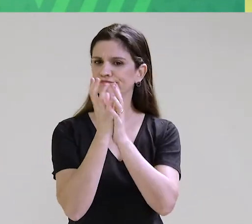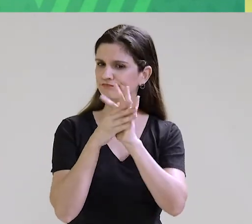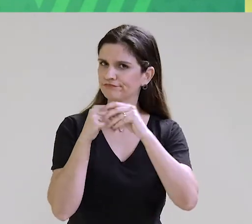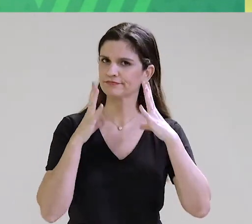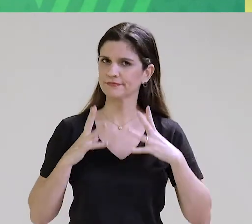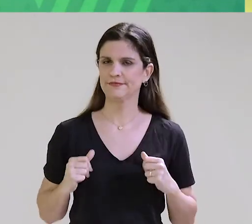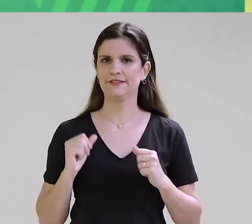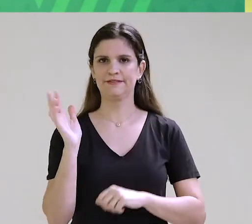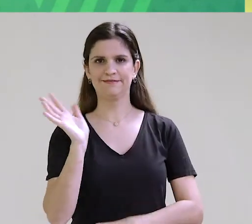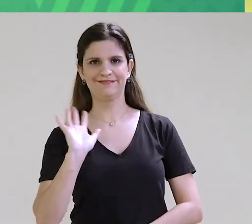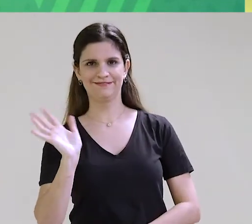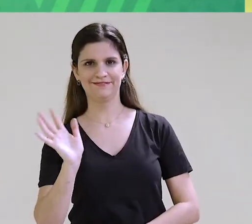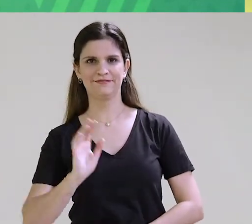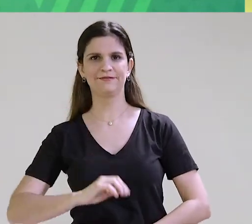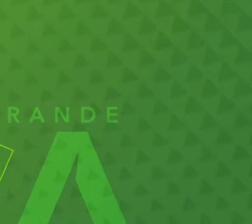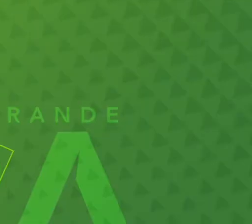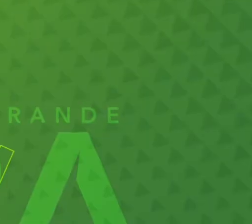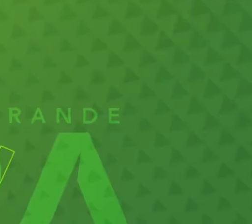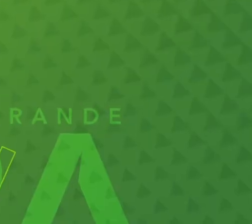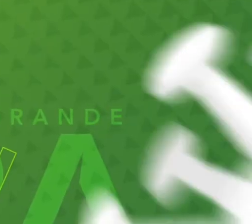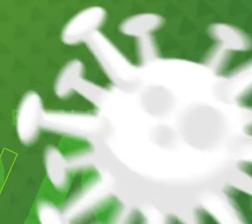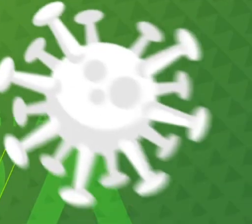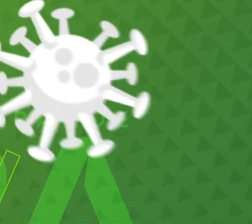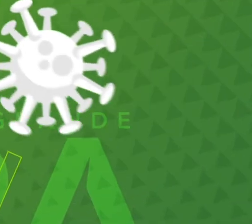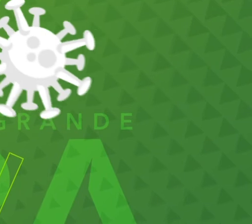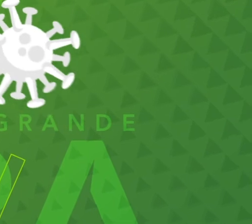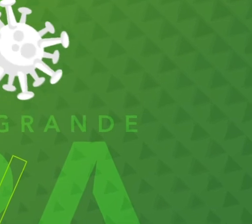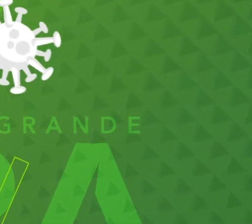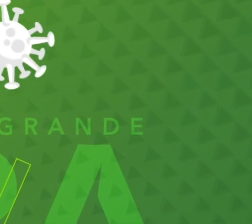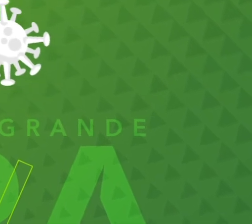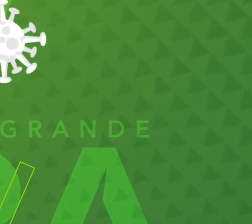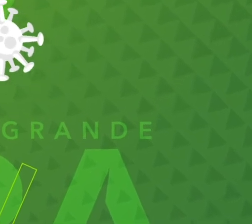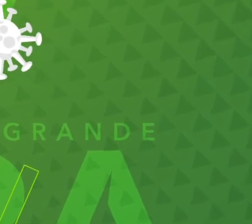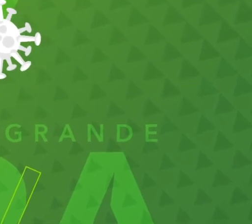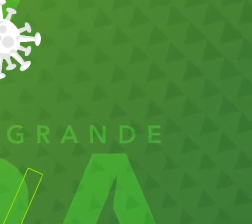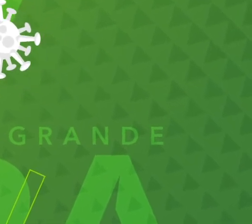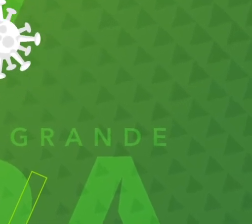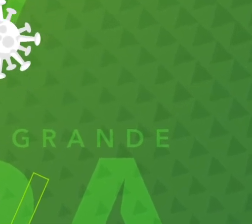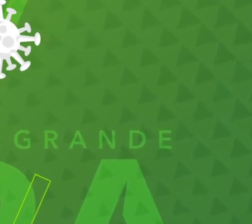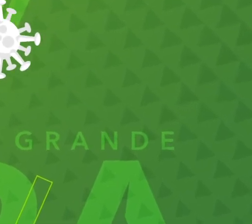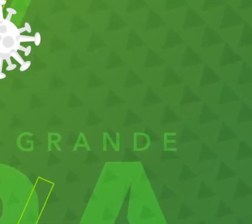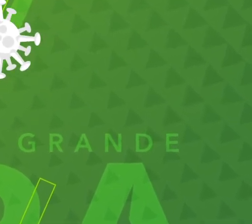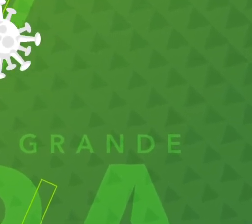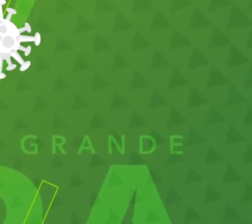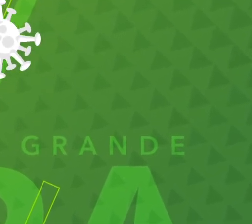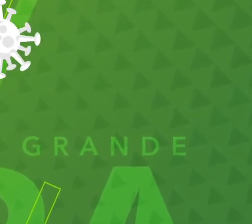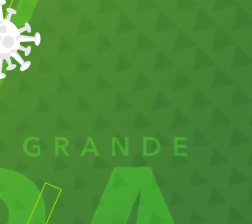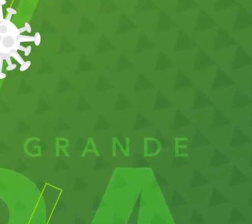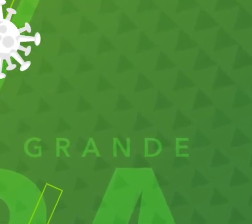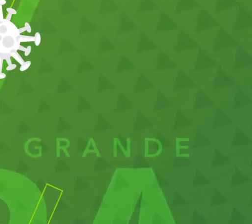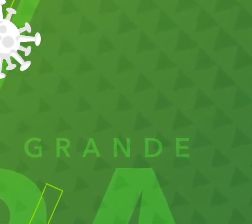bem as mãos. E até mais! Música Música Música Música Música